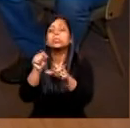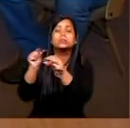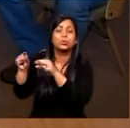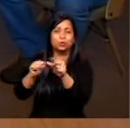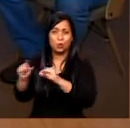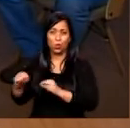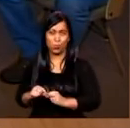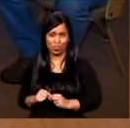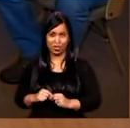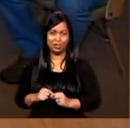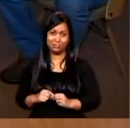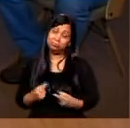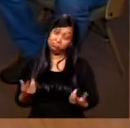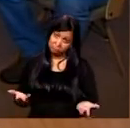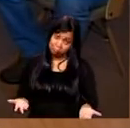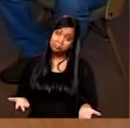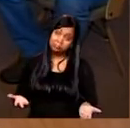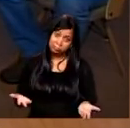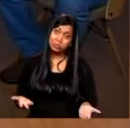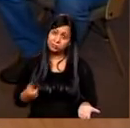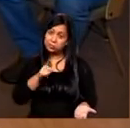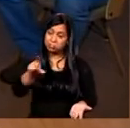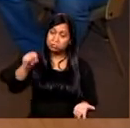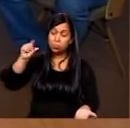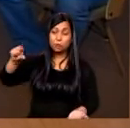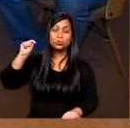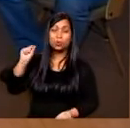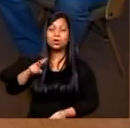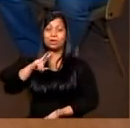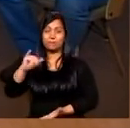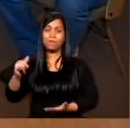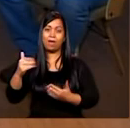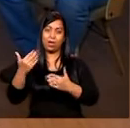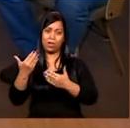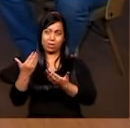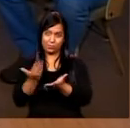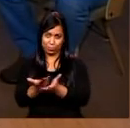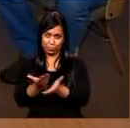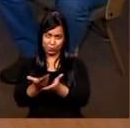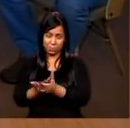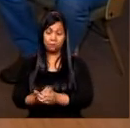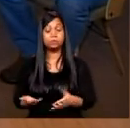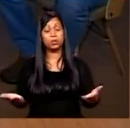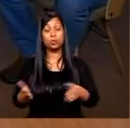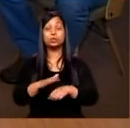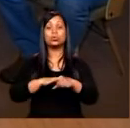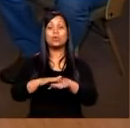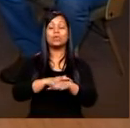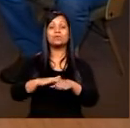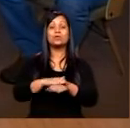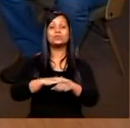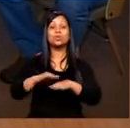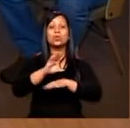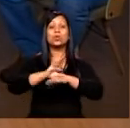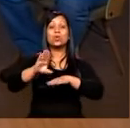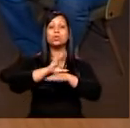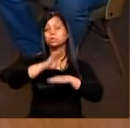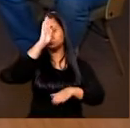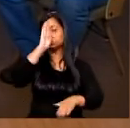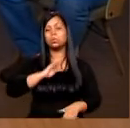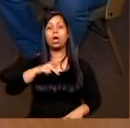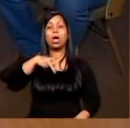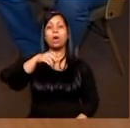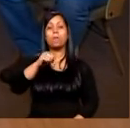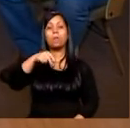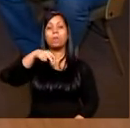selecionam. Sim. Porque, de alguma forma, vocês têm que selecionar quem vai estar com vocês. Hoje, então, a gente está conversando sobre o cursinho